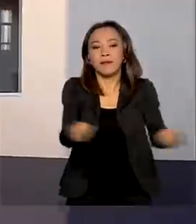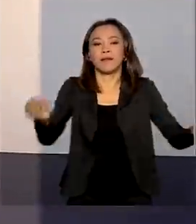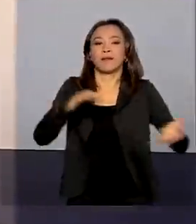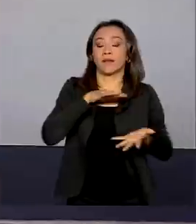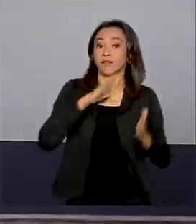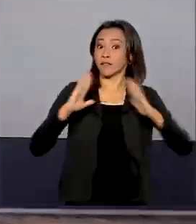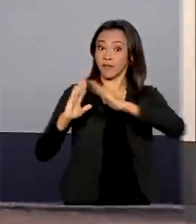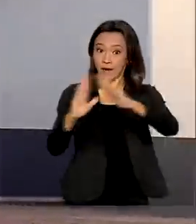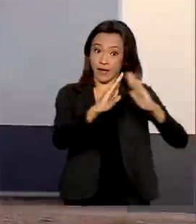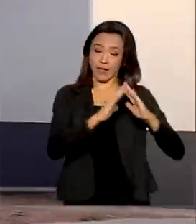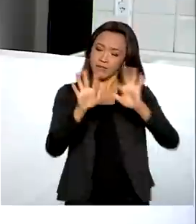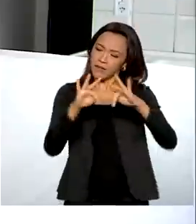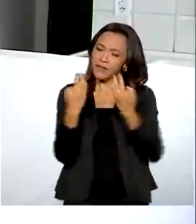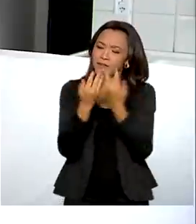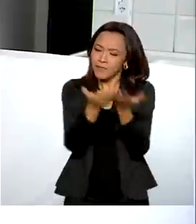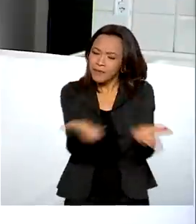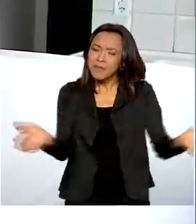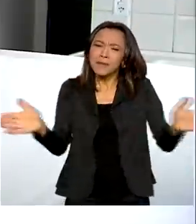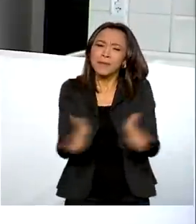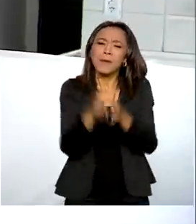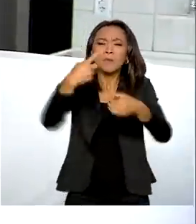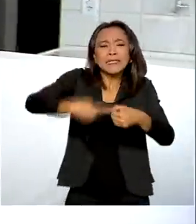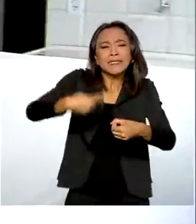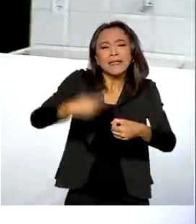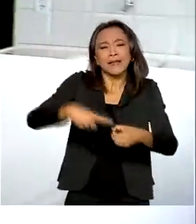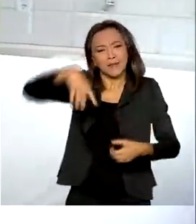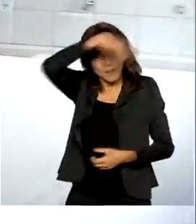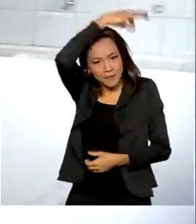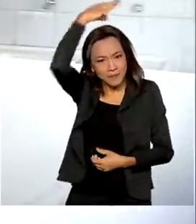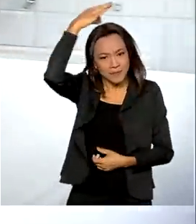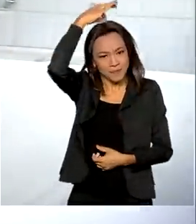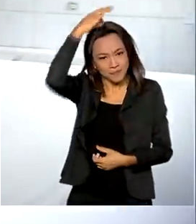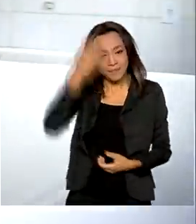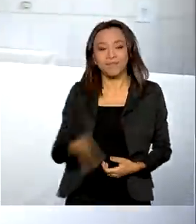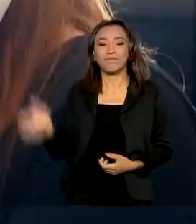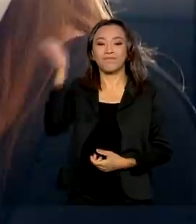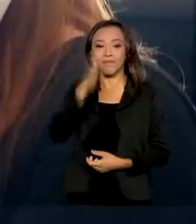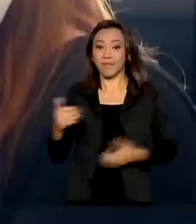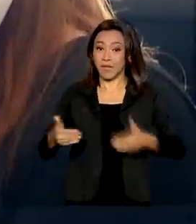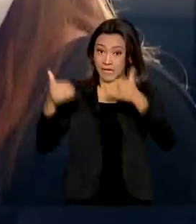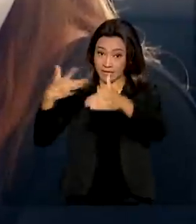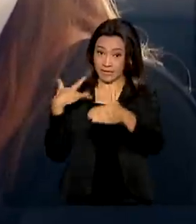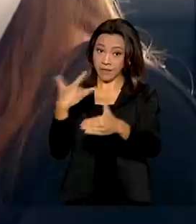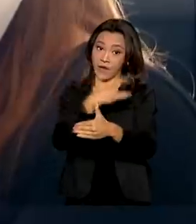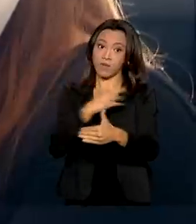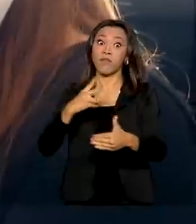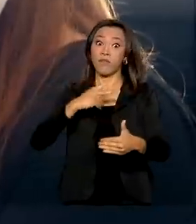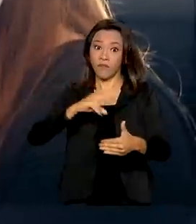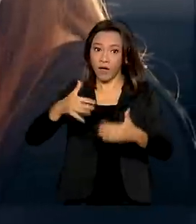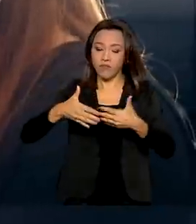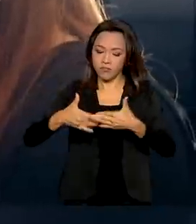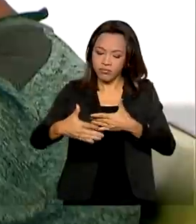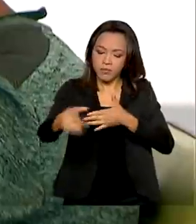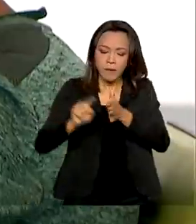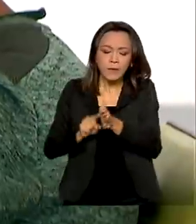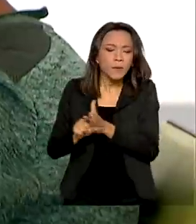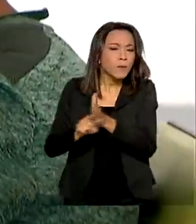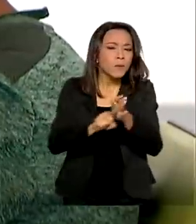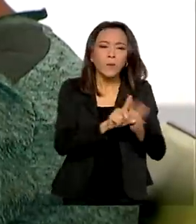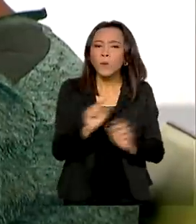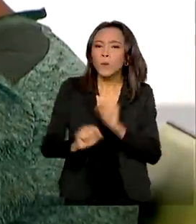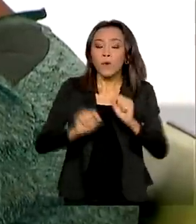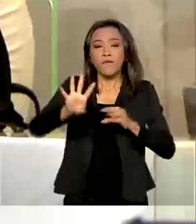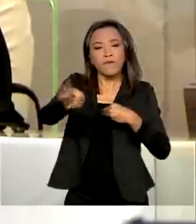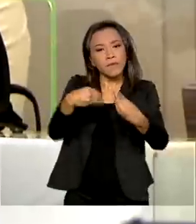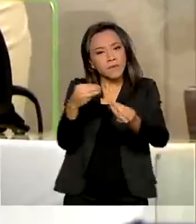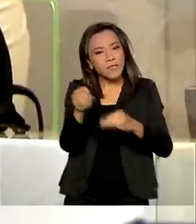para famílias de baixa renda em São Mateus, no Espírito Santo. Ministério da Saúde vai realizar estudo que trata da flexibilização